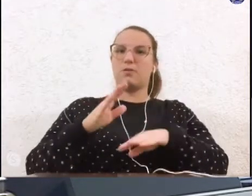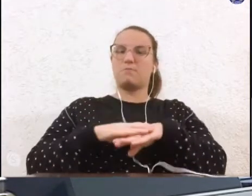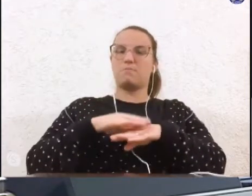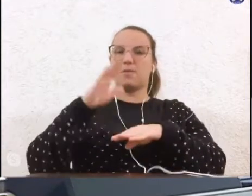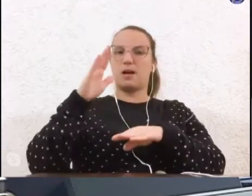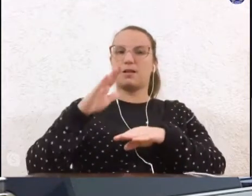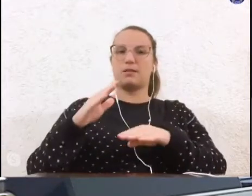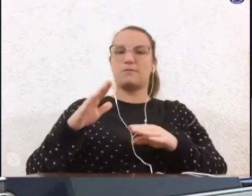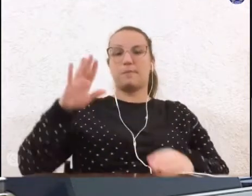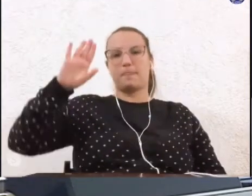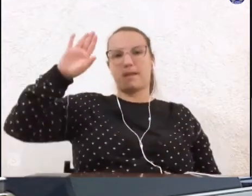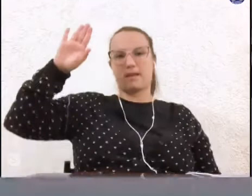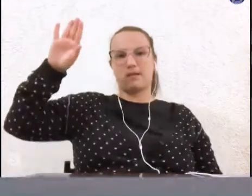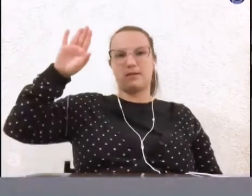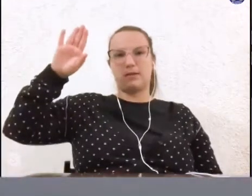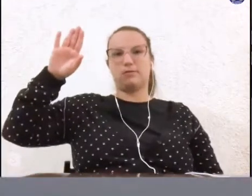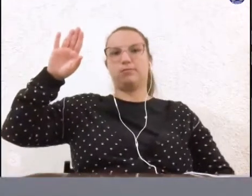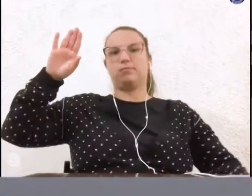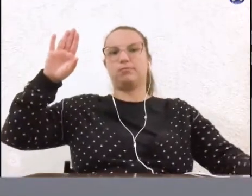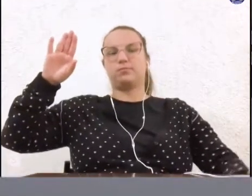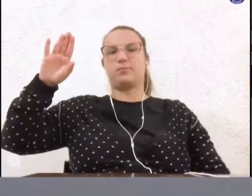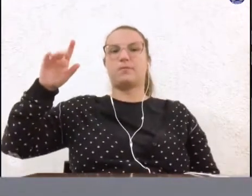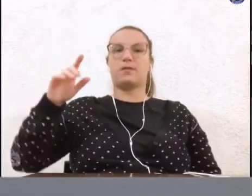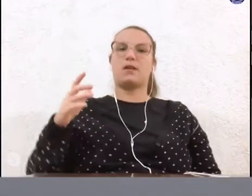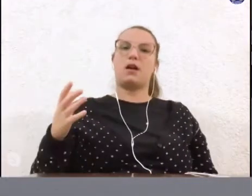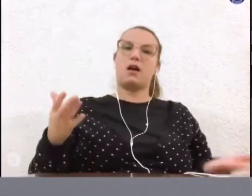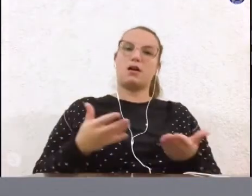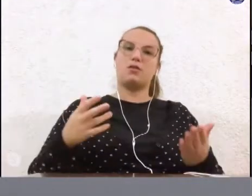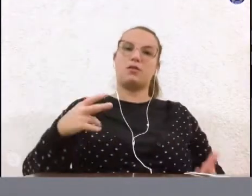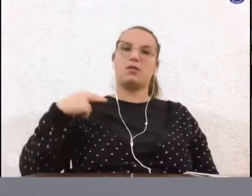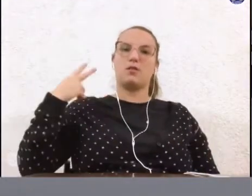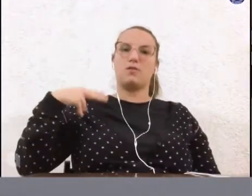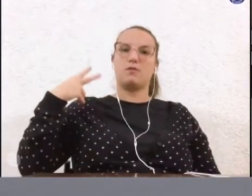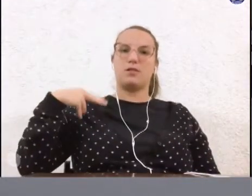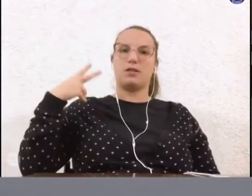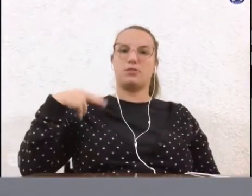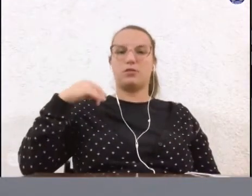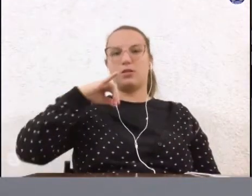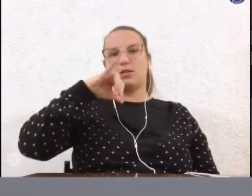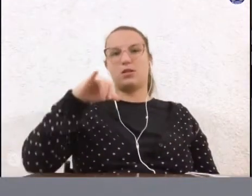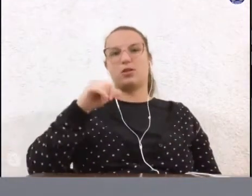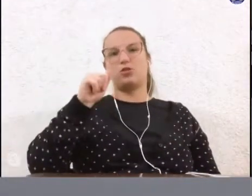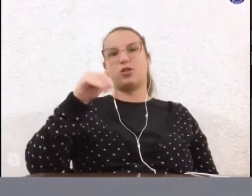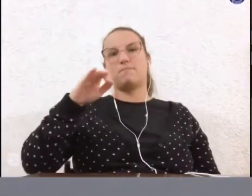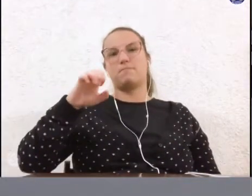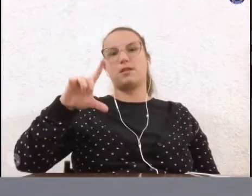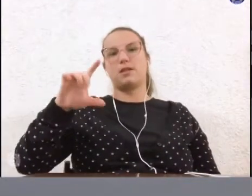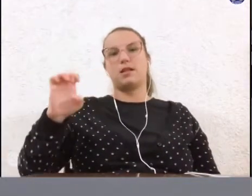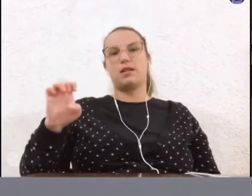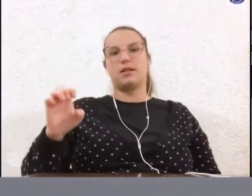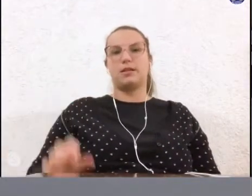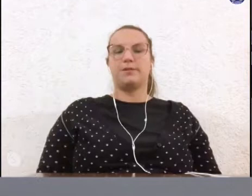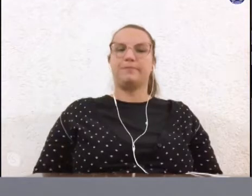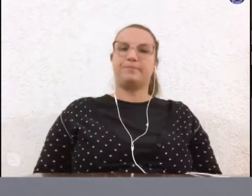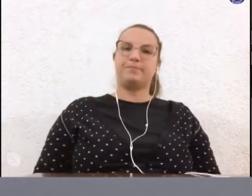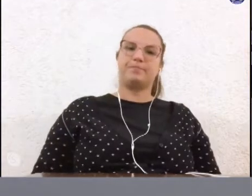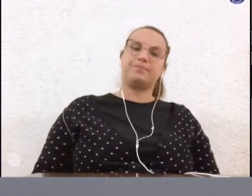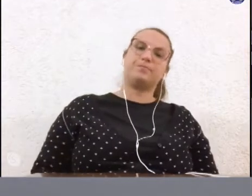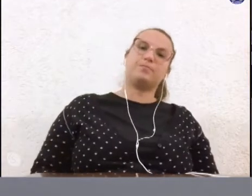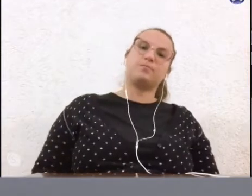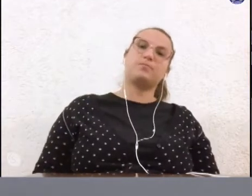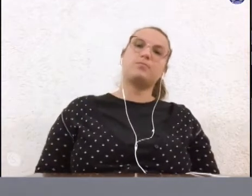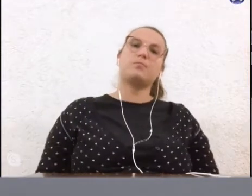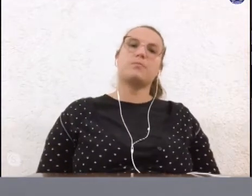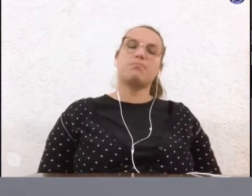Questão de ordem. Tem a palavra pela ordem vereadora Jamila. Parabenizo a querida vereadora Alessandra